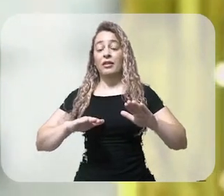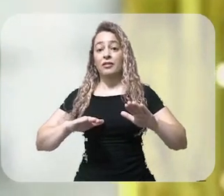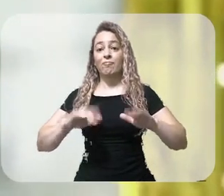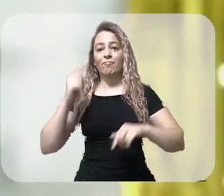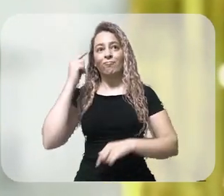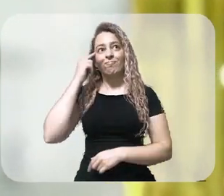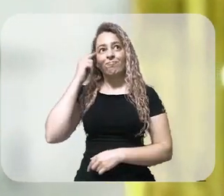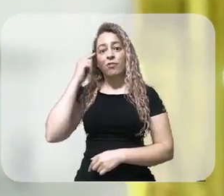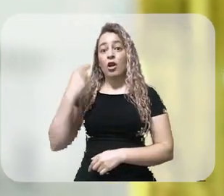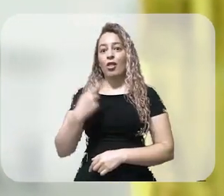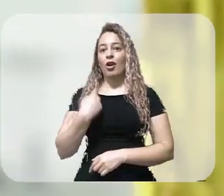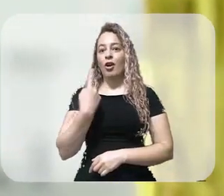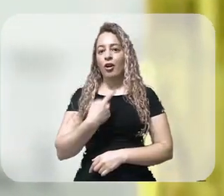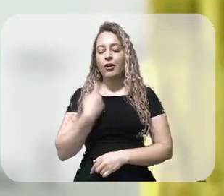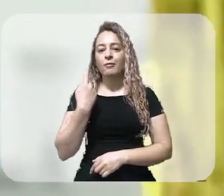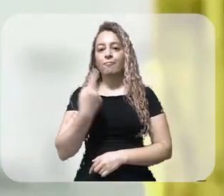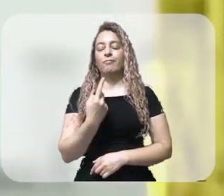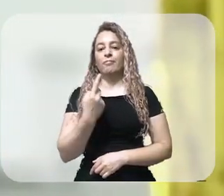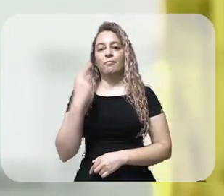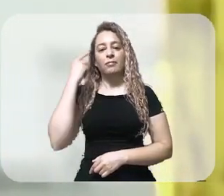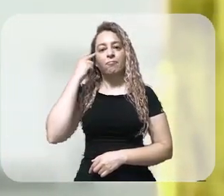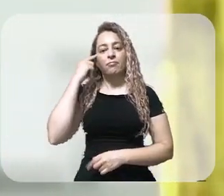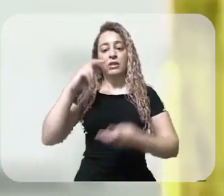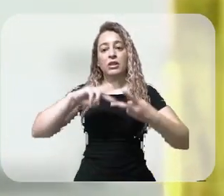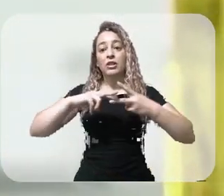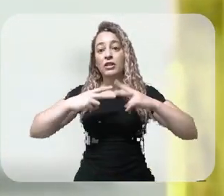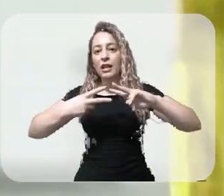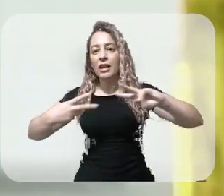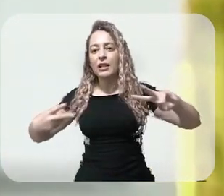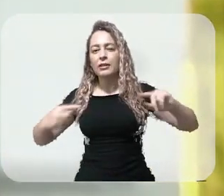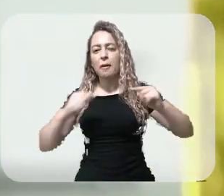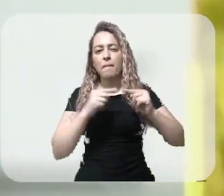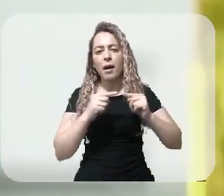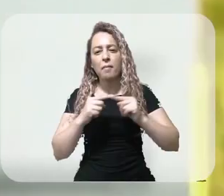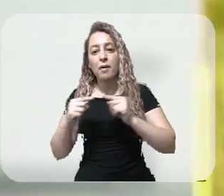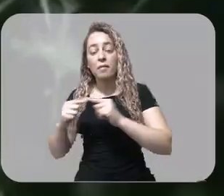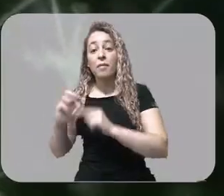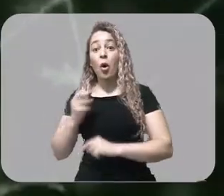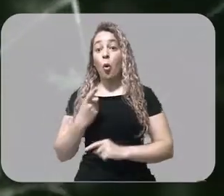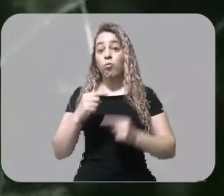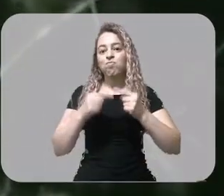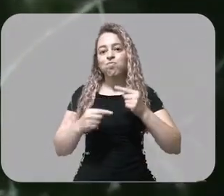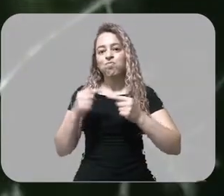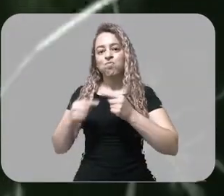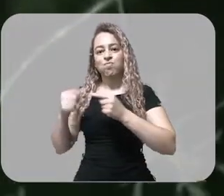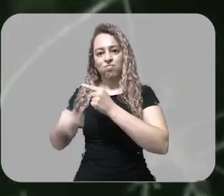gente tem pensado. Uma conversa entre esses neurônios, alguma coisa, ou uma falta de conversa.